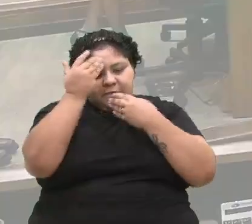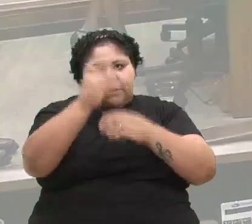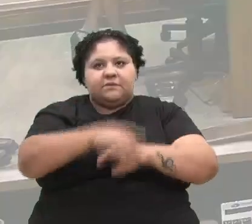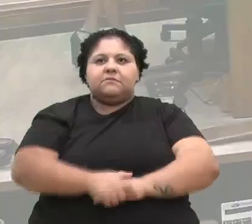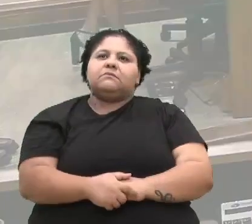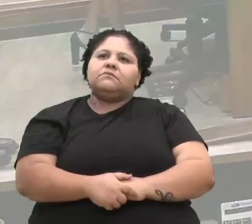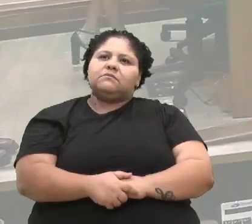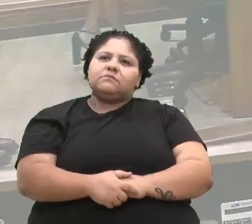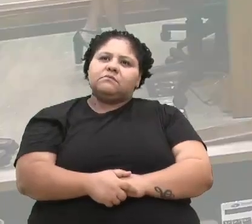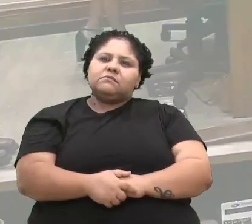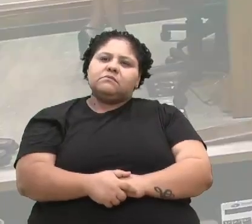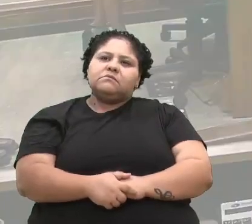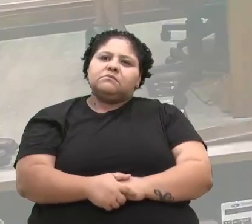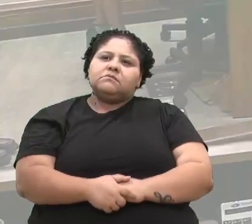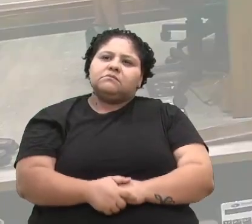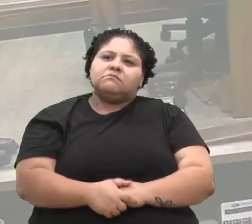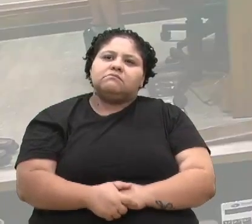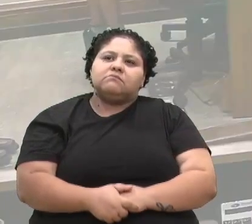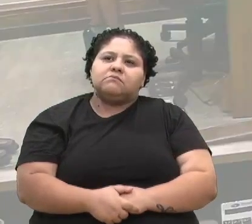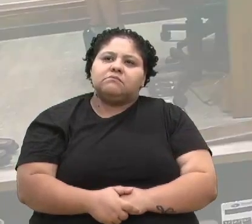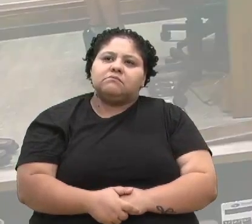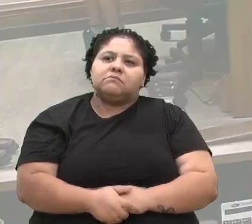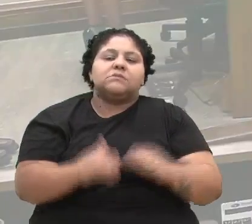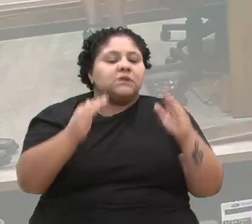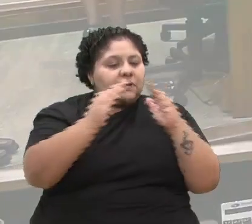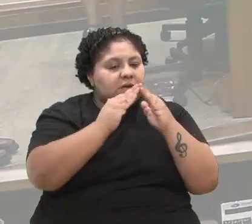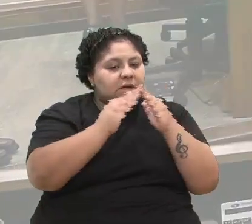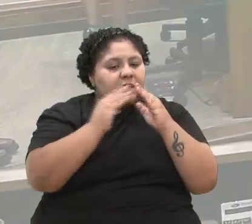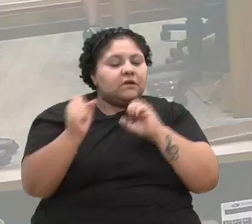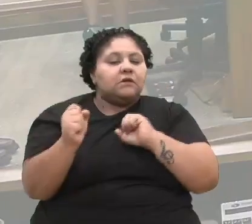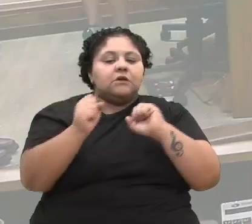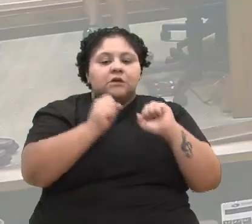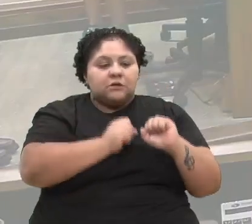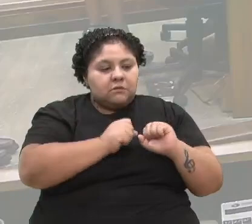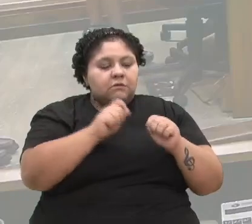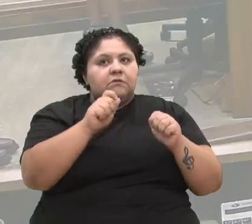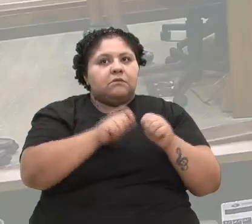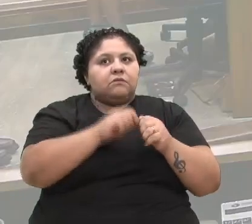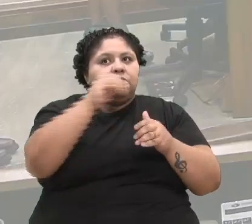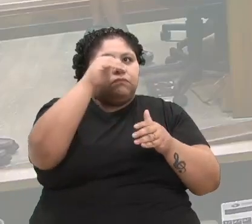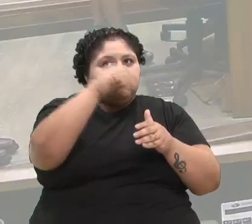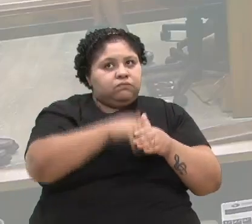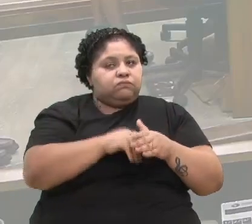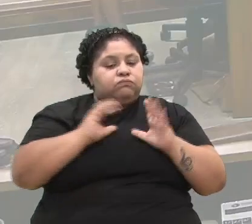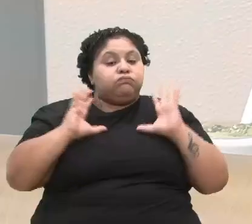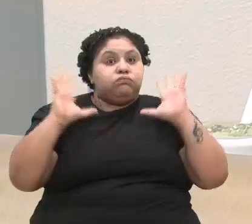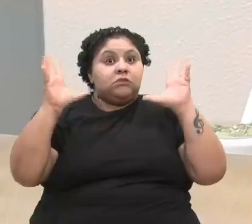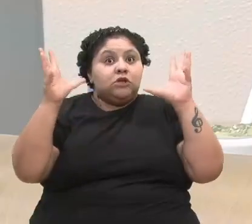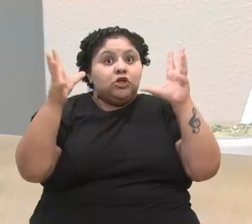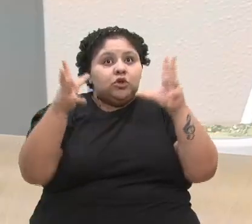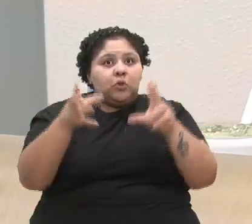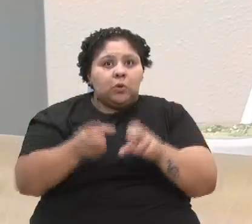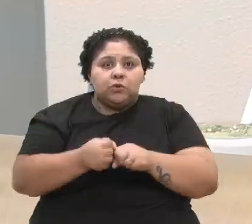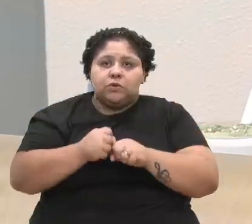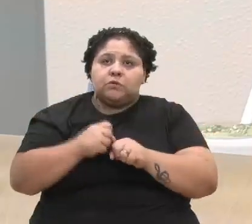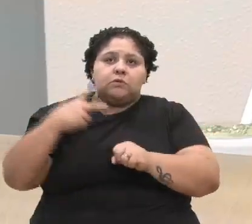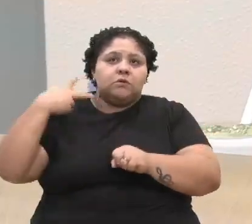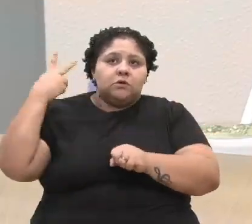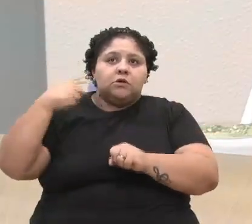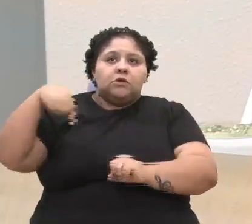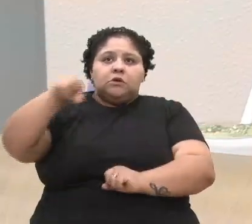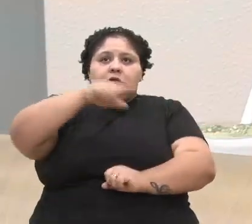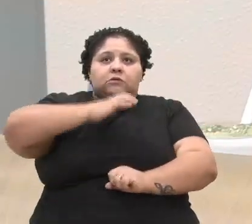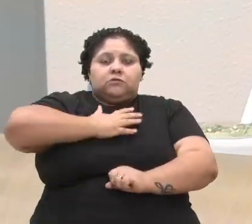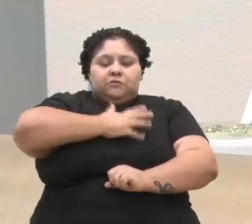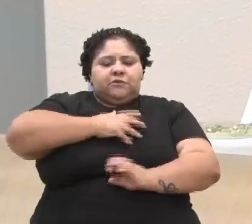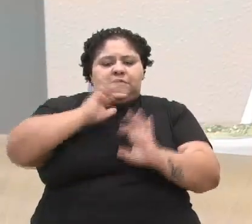Obrigada, vereador Fils, sem dúvida nenhuma, a casa pode providenciar um voto de pesar coletivo, os nossos sentimentos